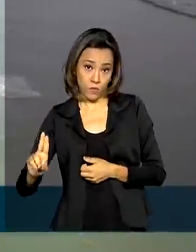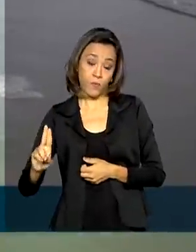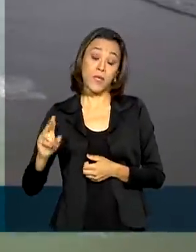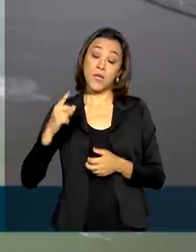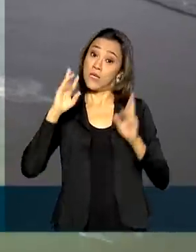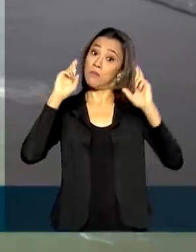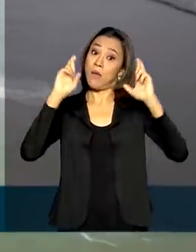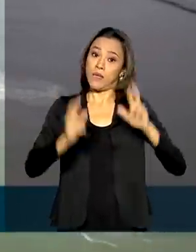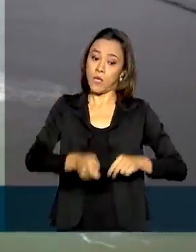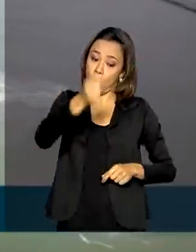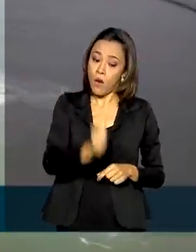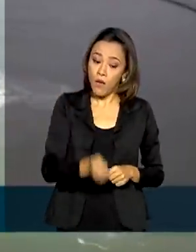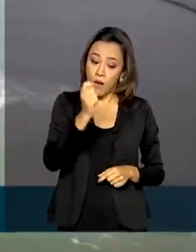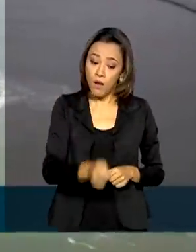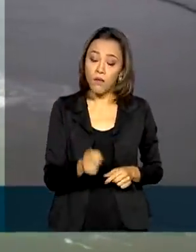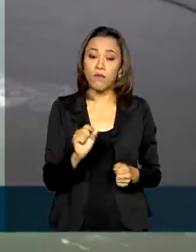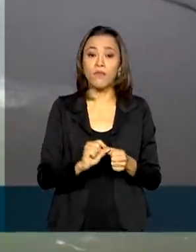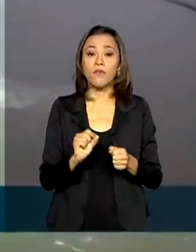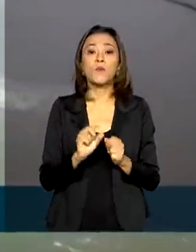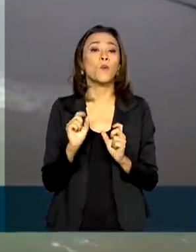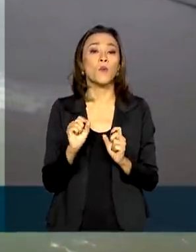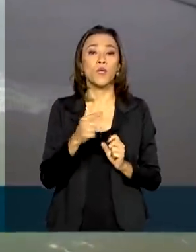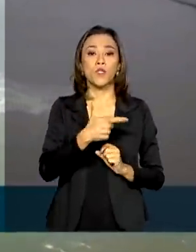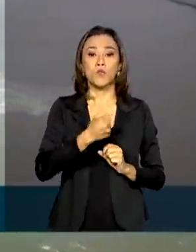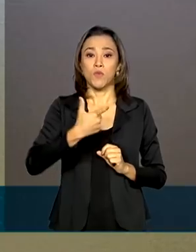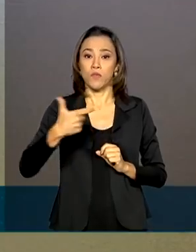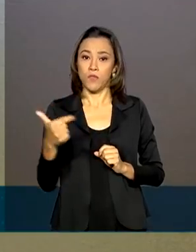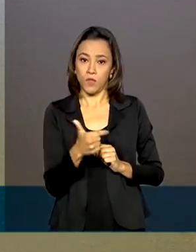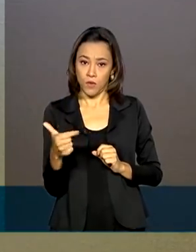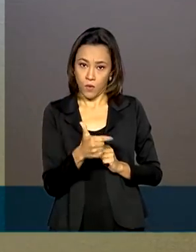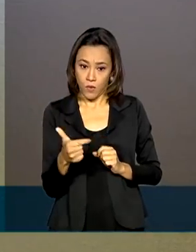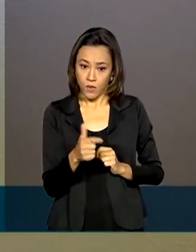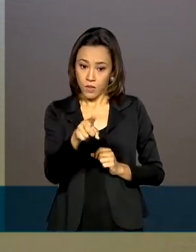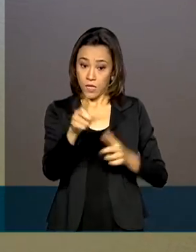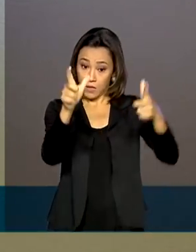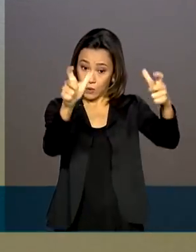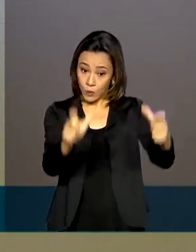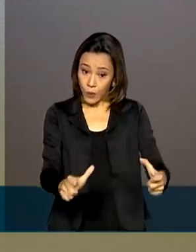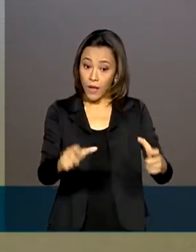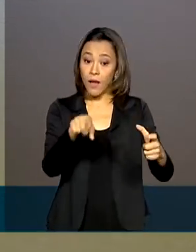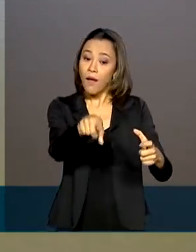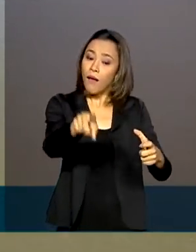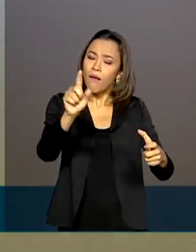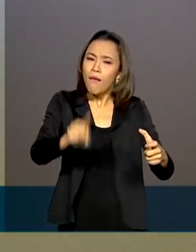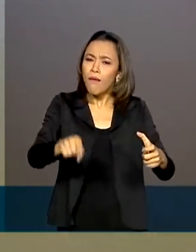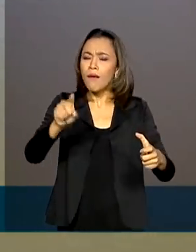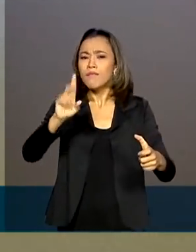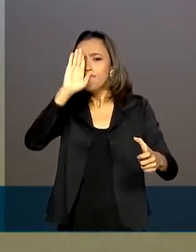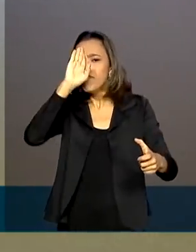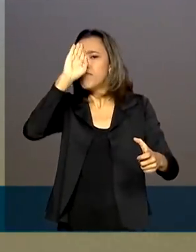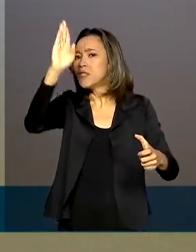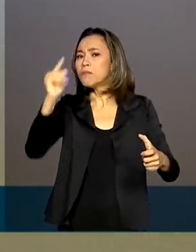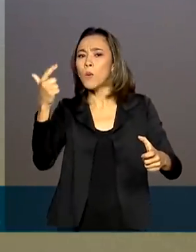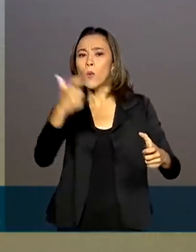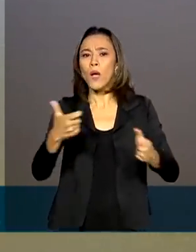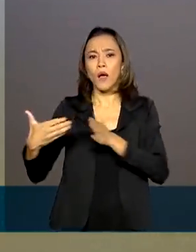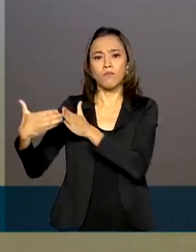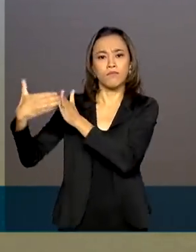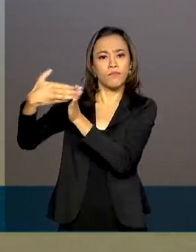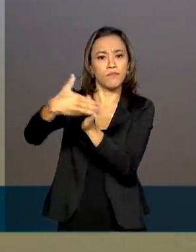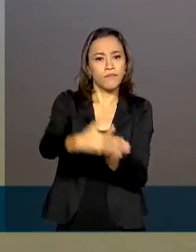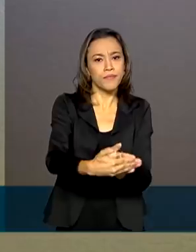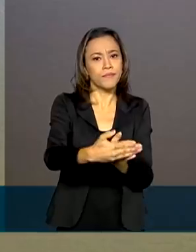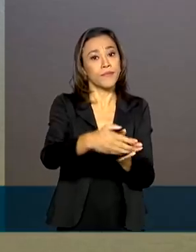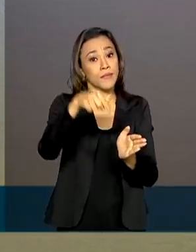é que o leilão seja realizado em 2022. O local é a principal opção para os exportadores e importadores que